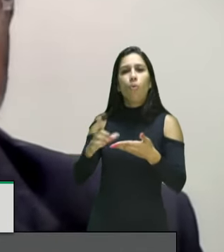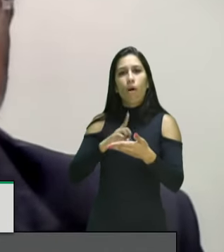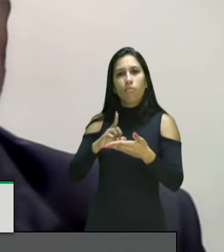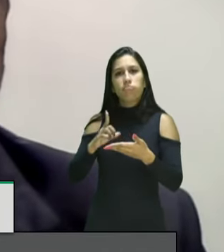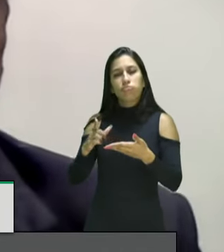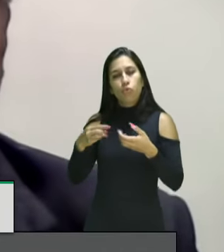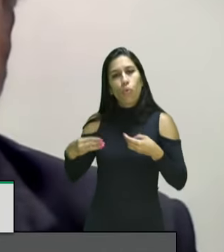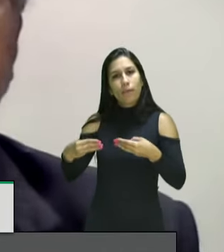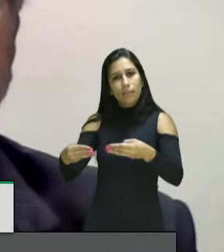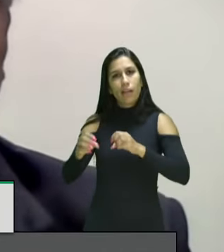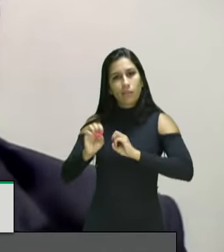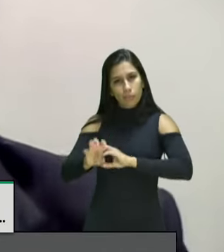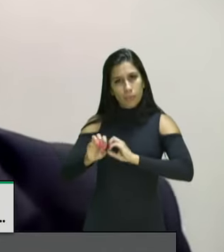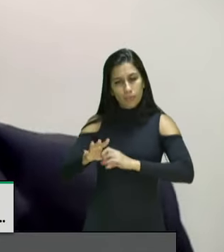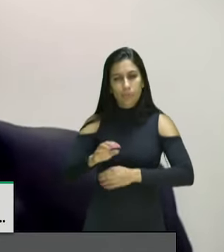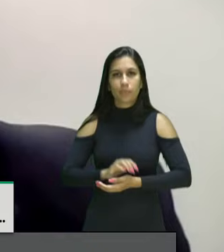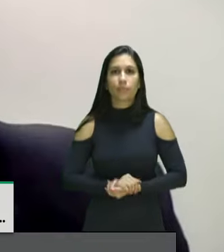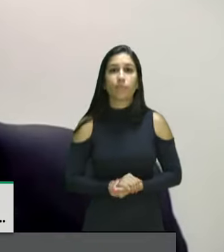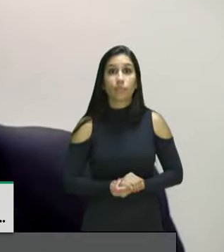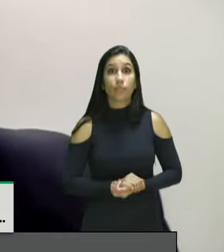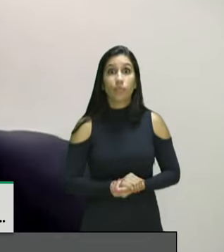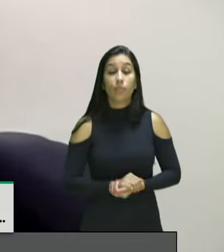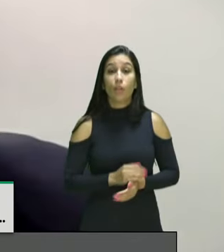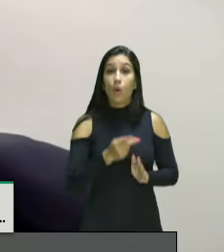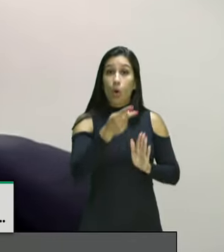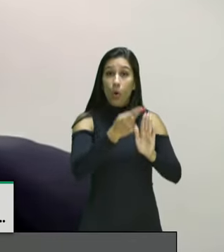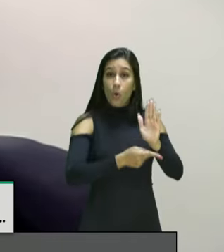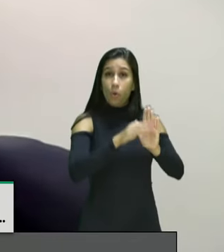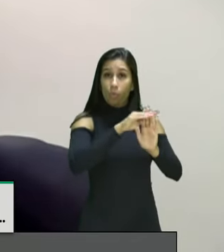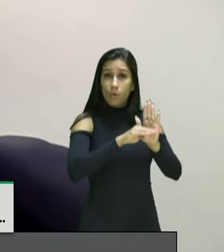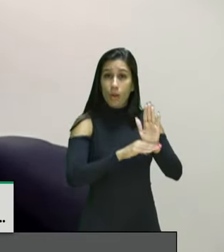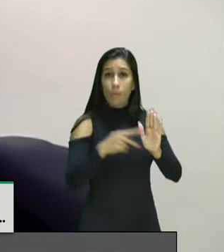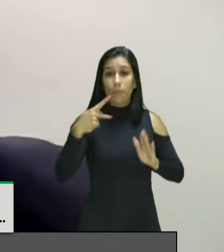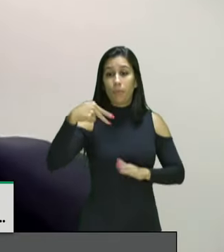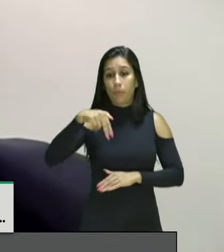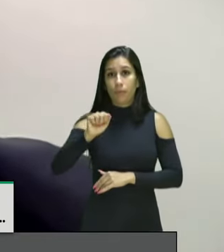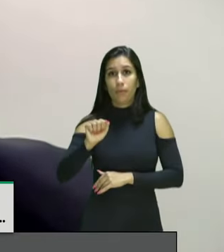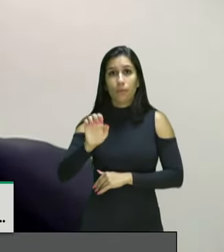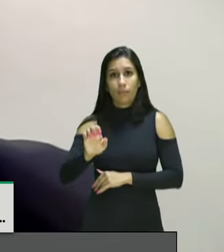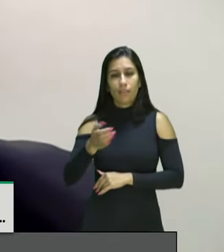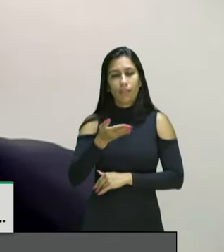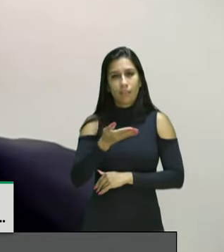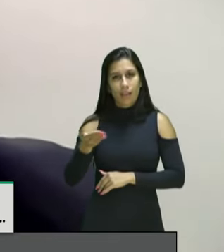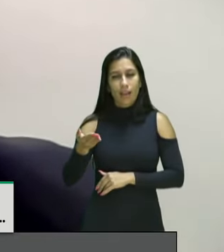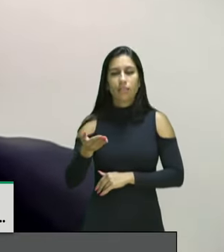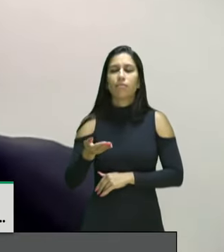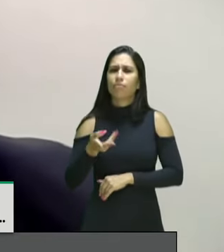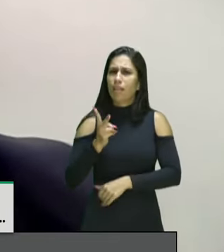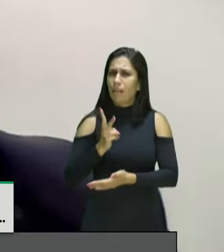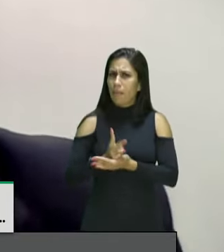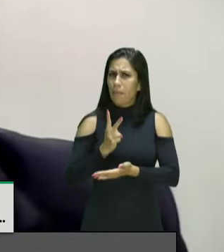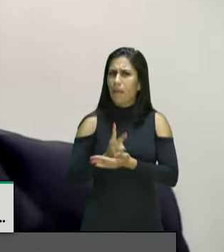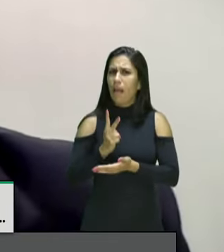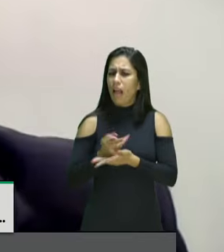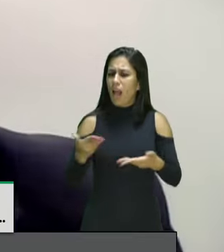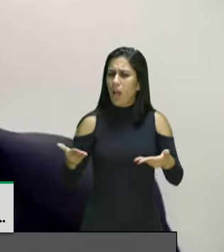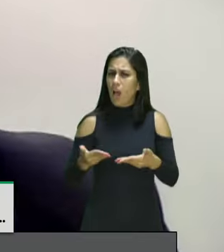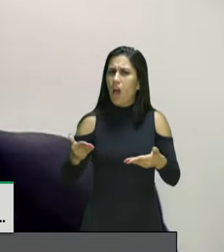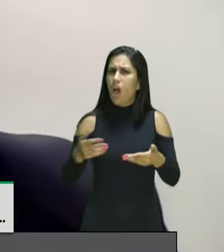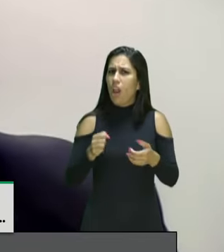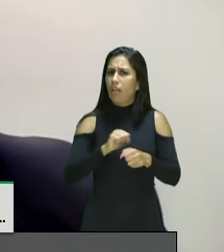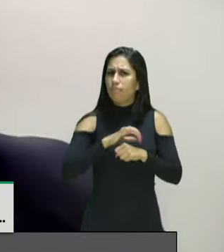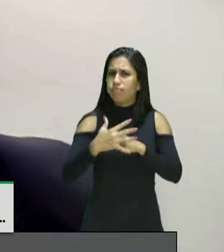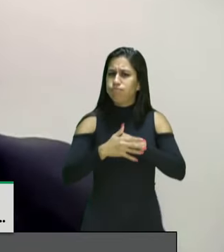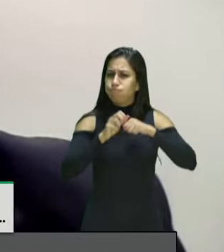infantil. O Programa Nacional de Alimentação Escolar, o PNAE, que mesmo durante a pandemia tem garantido a alimentação aos